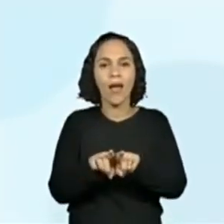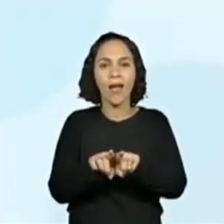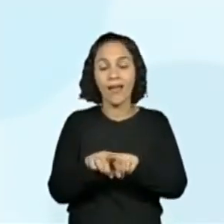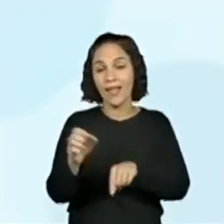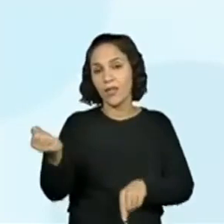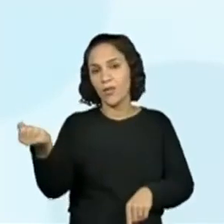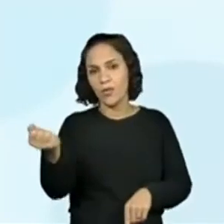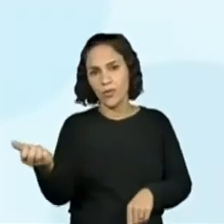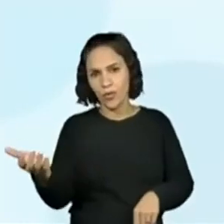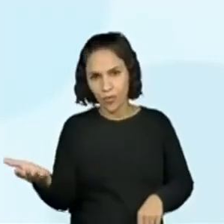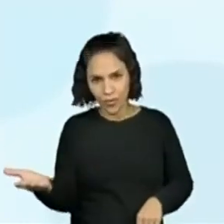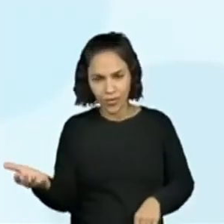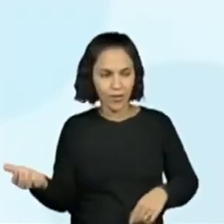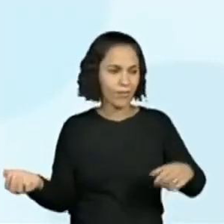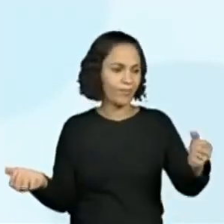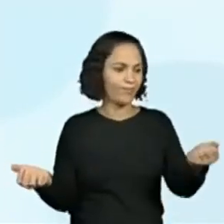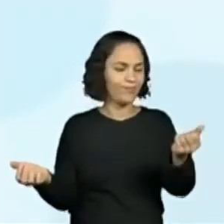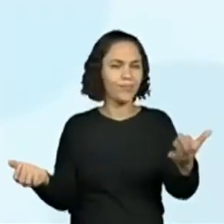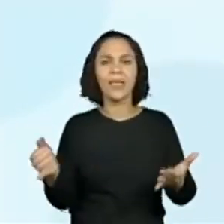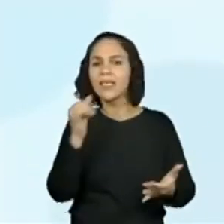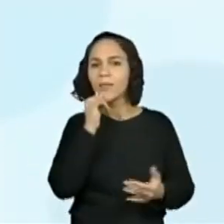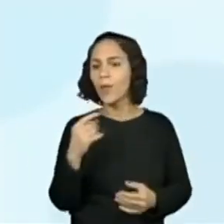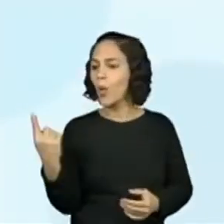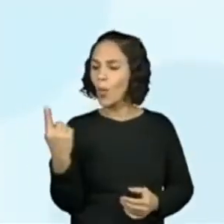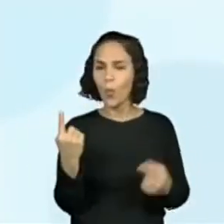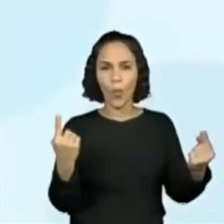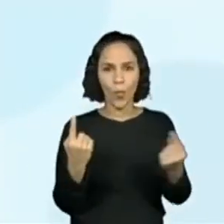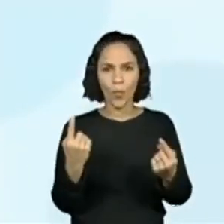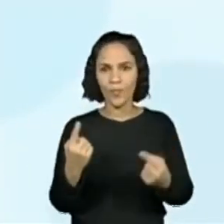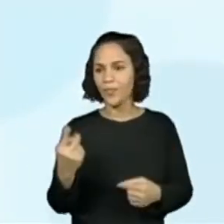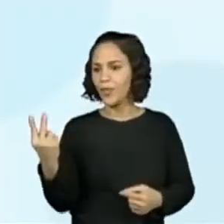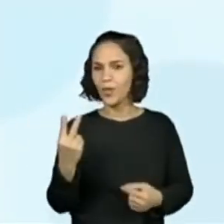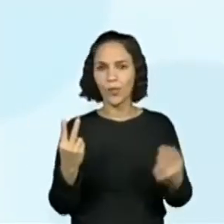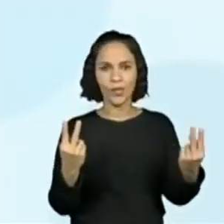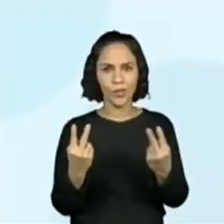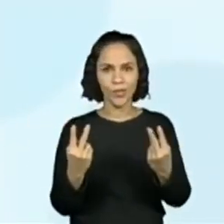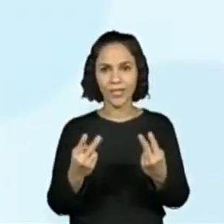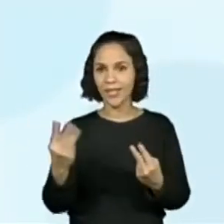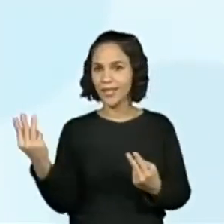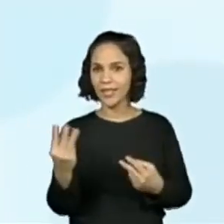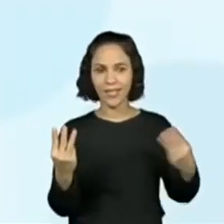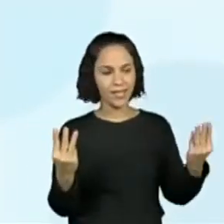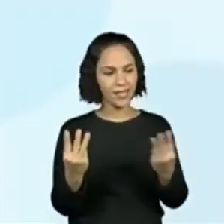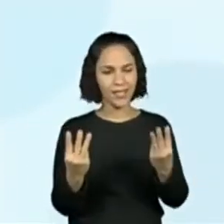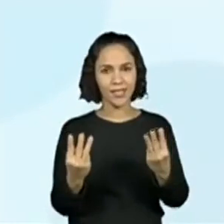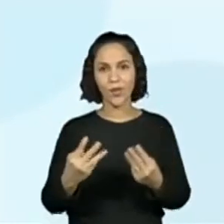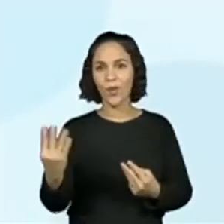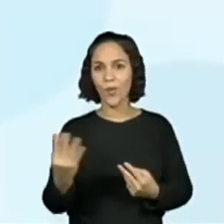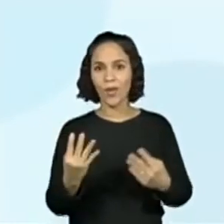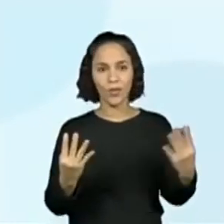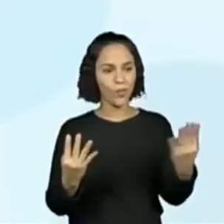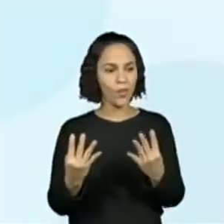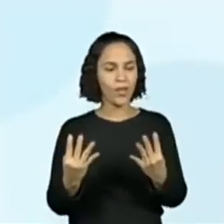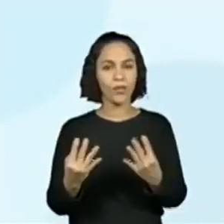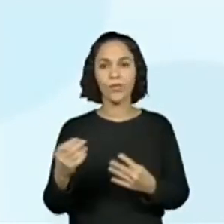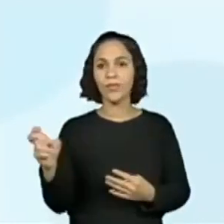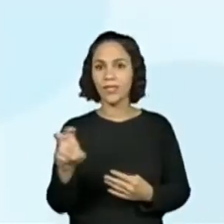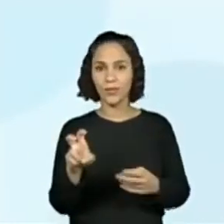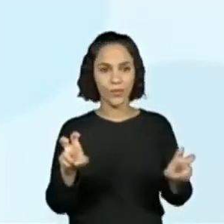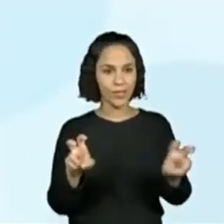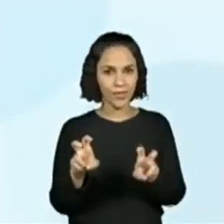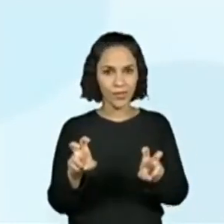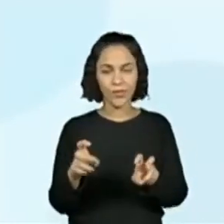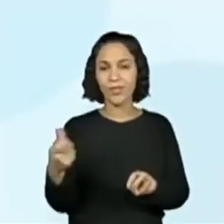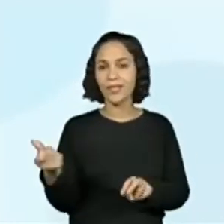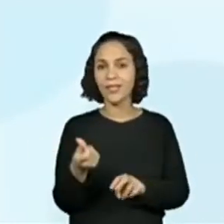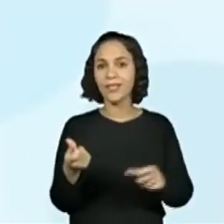dois dados? Aquelas combinações assim, um e um, dois e dois, três e três, quatro e quatro, cinco e cinco. A professora